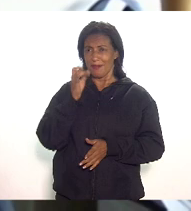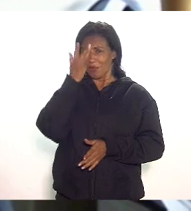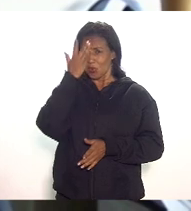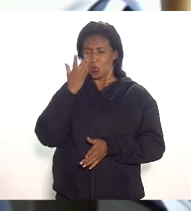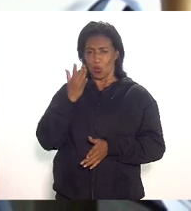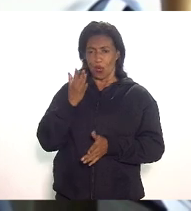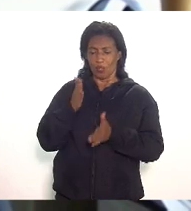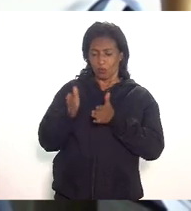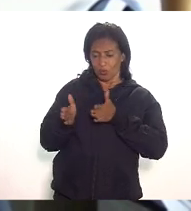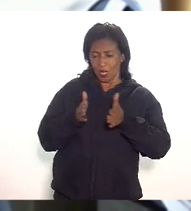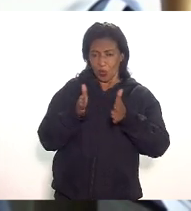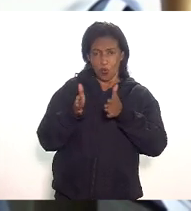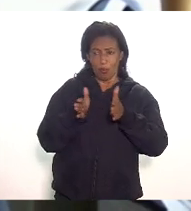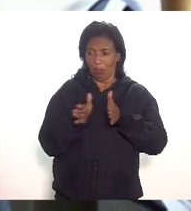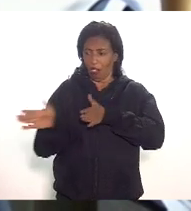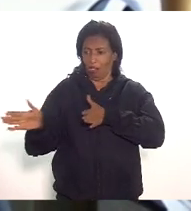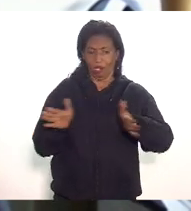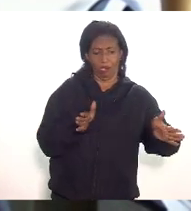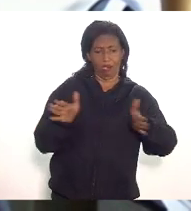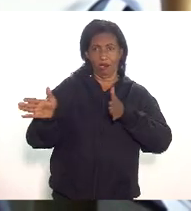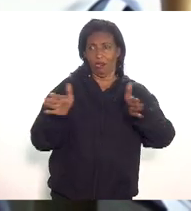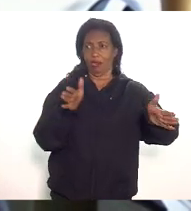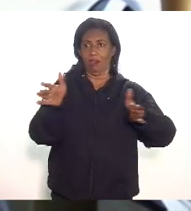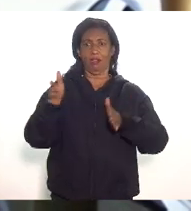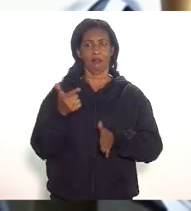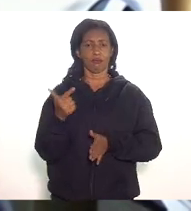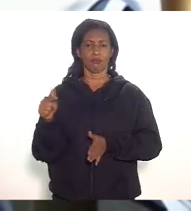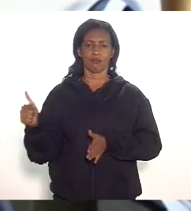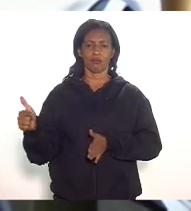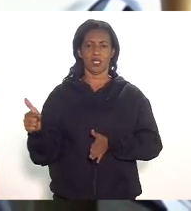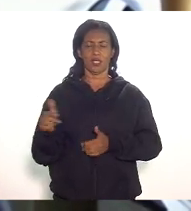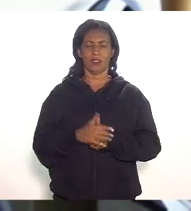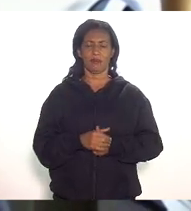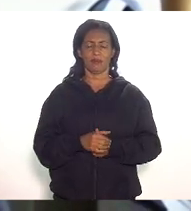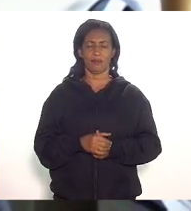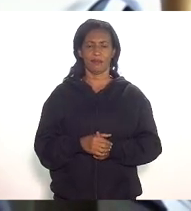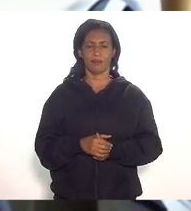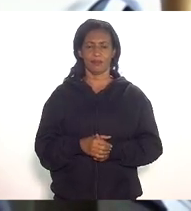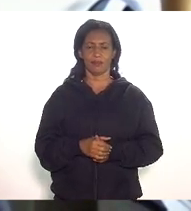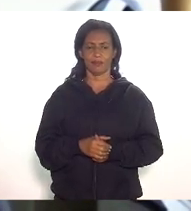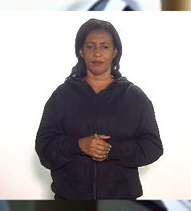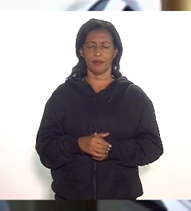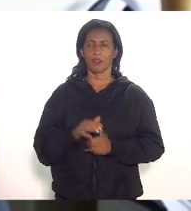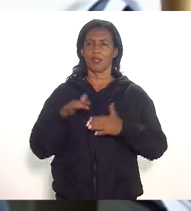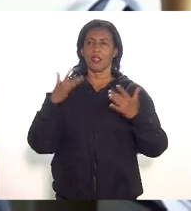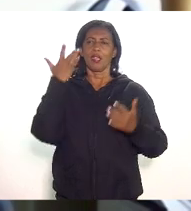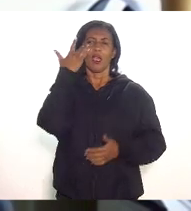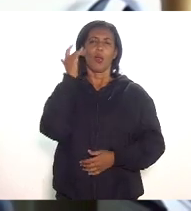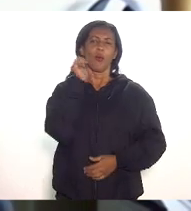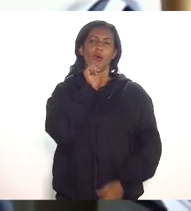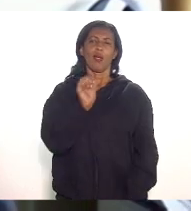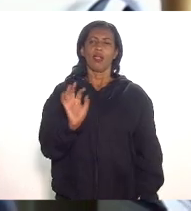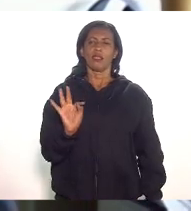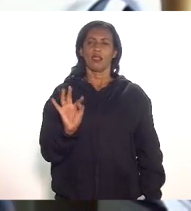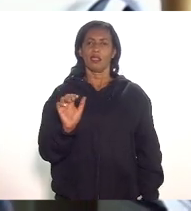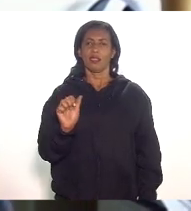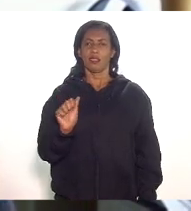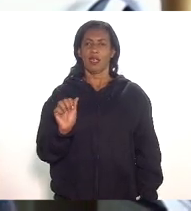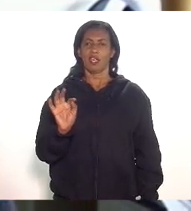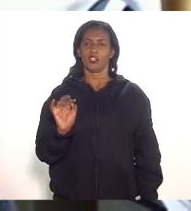para direção nenhuma alguém falou aqui que acho que a doutora Catiana Bilda sobre